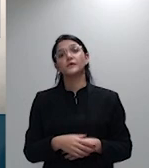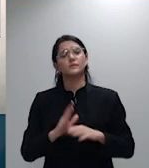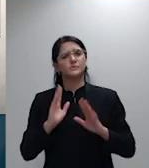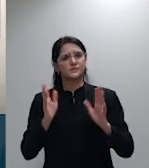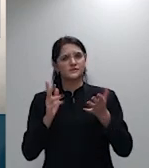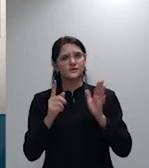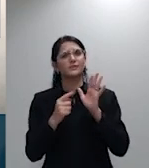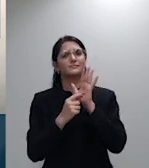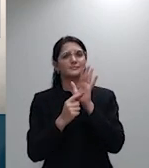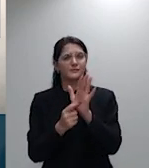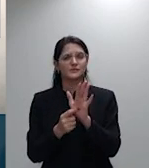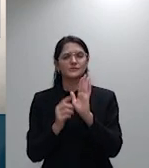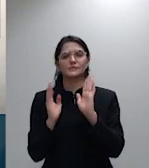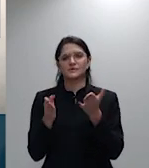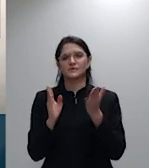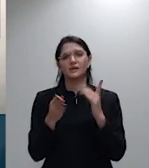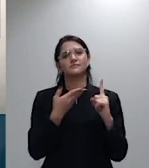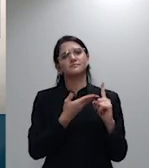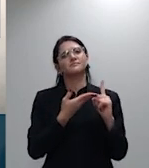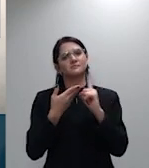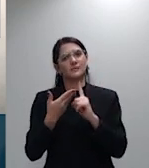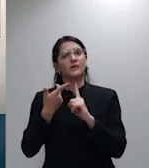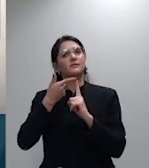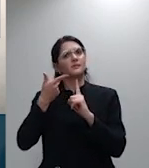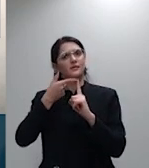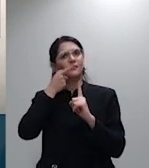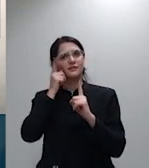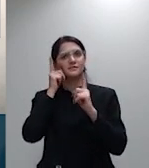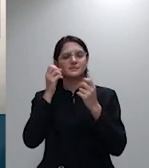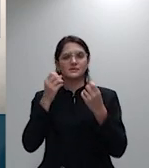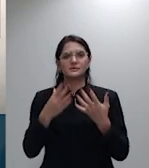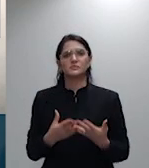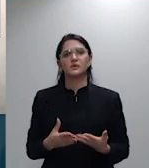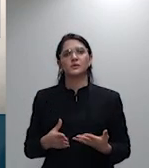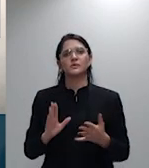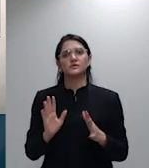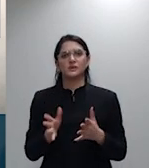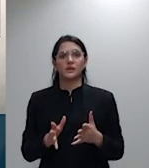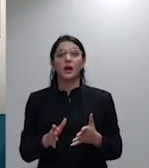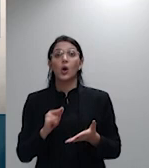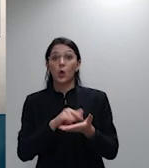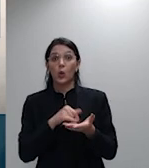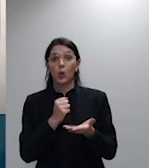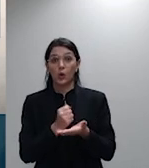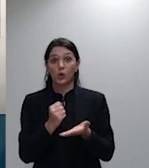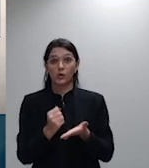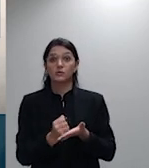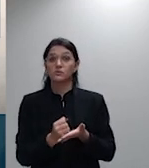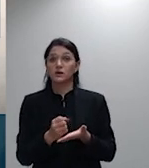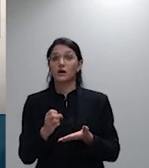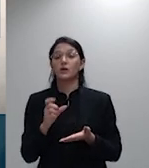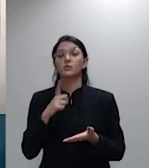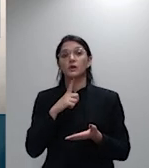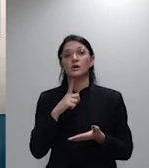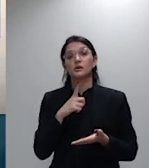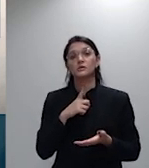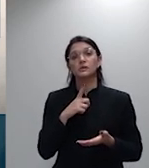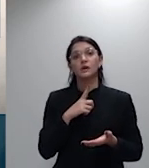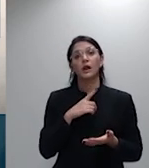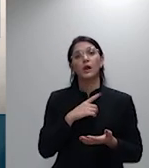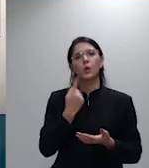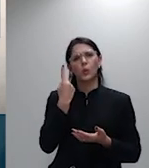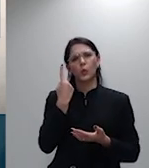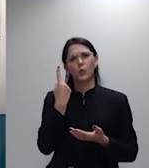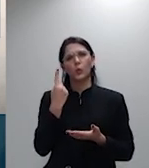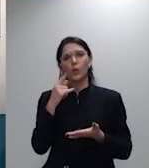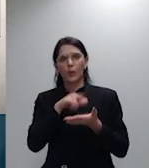colega que me antecedeu. O contrato bancário não é um documento unilateral produzido exclusivamente pela instituição financeira. O contrato bancário é um documento bilateral